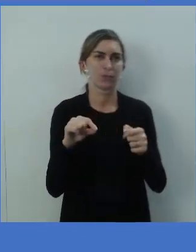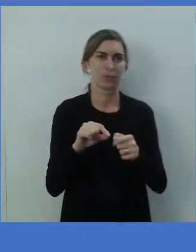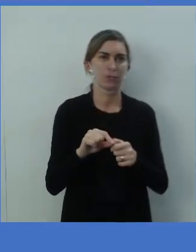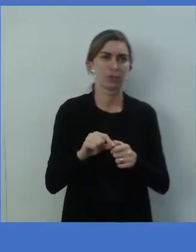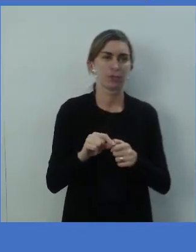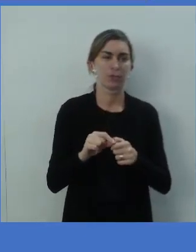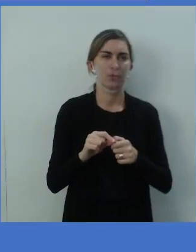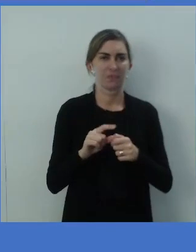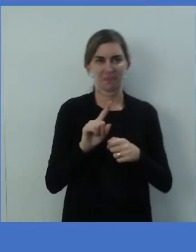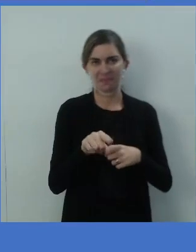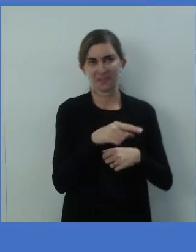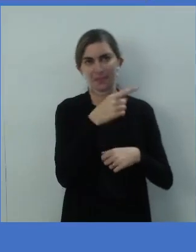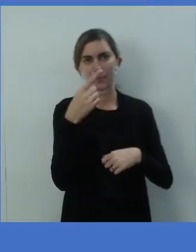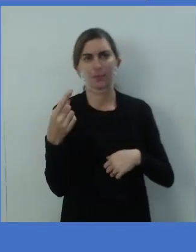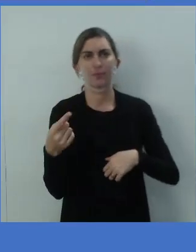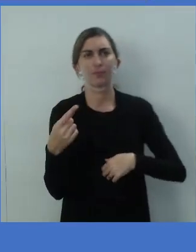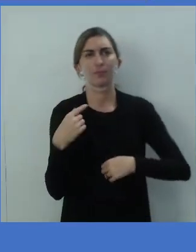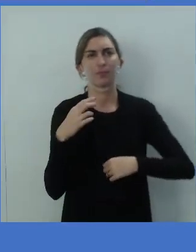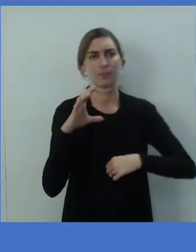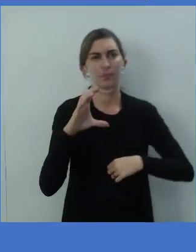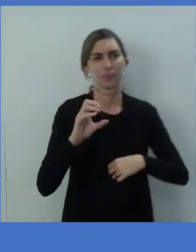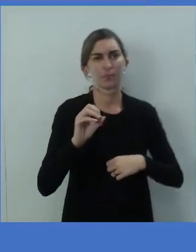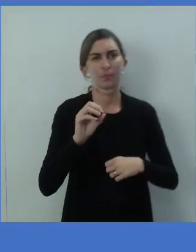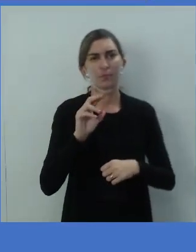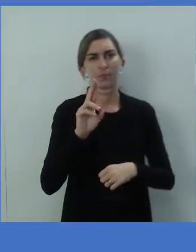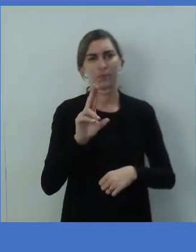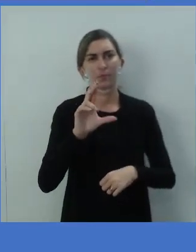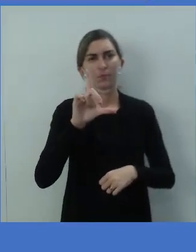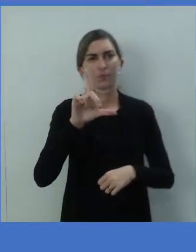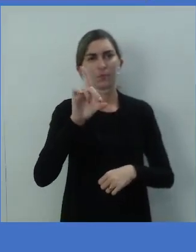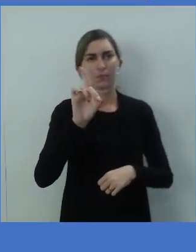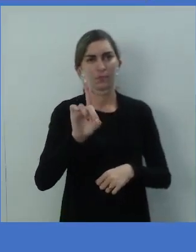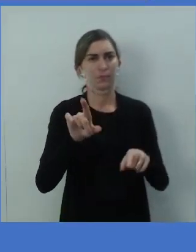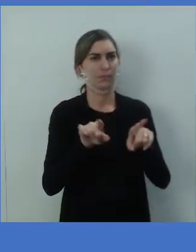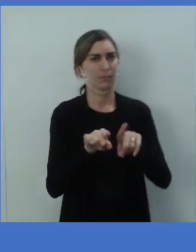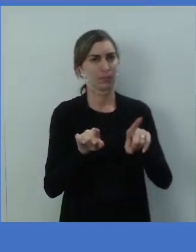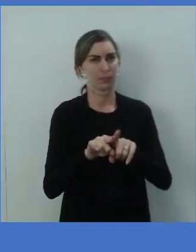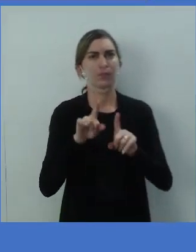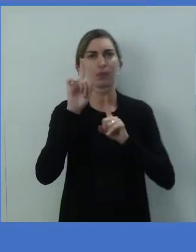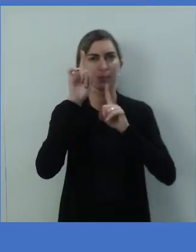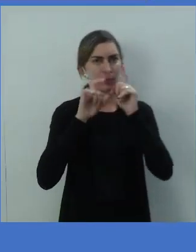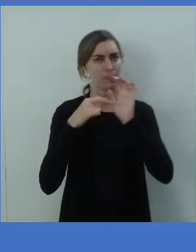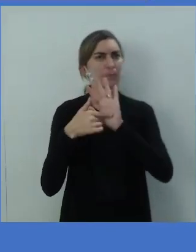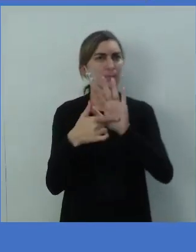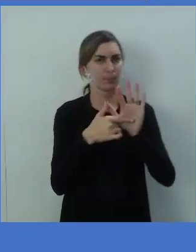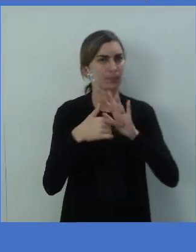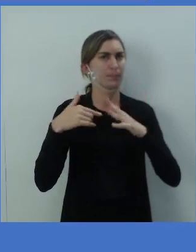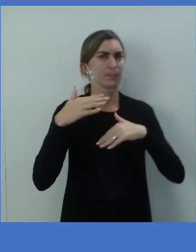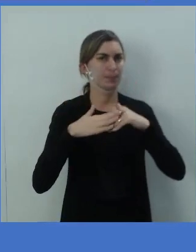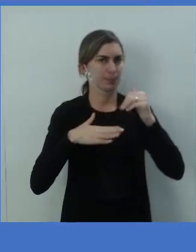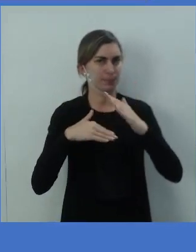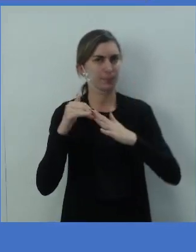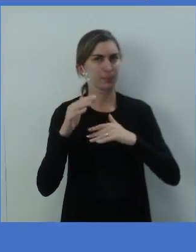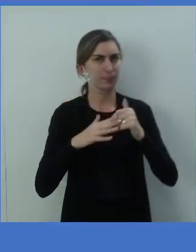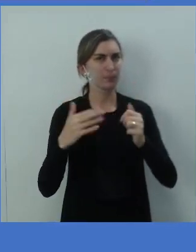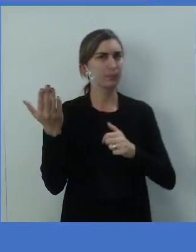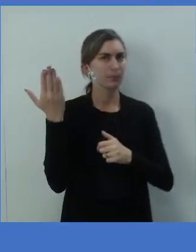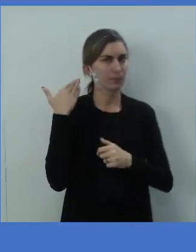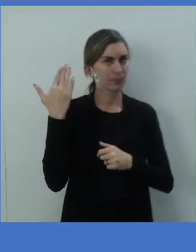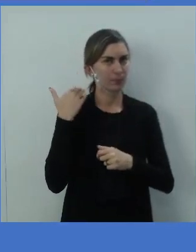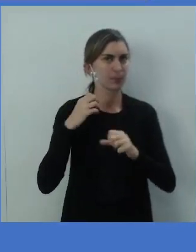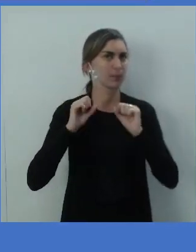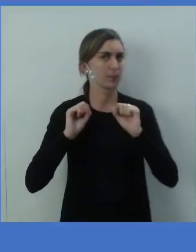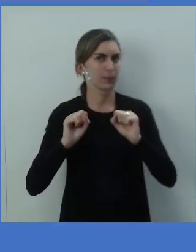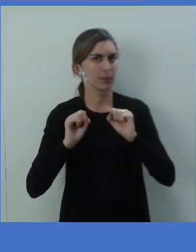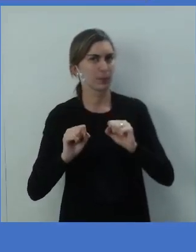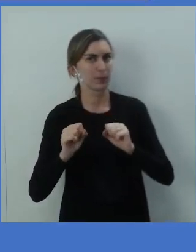Do outro lado, a gente tem o Could, né? Ele também vai expressar essa habilidade no passado, né? Podia,